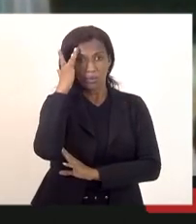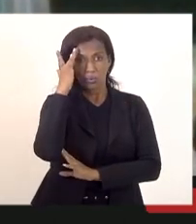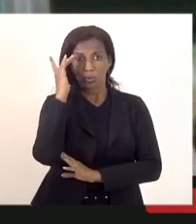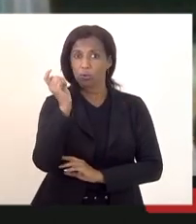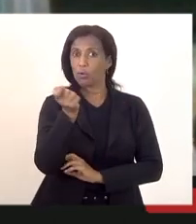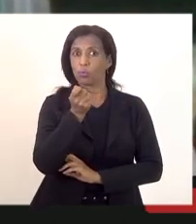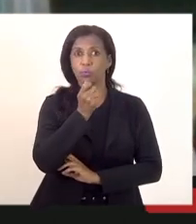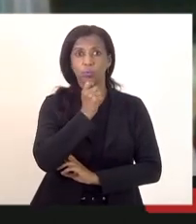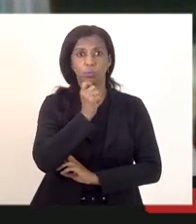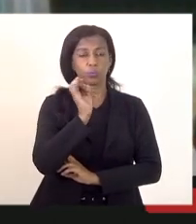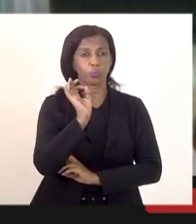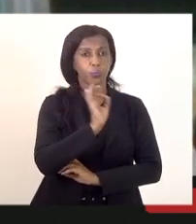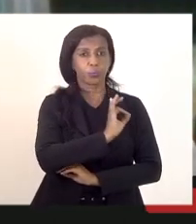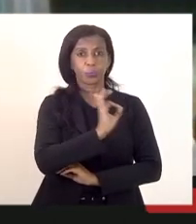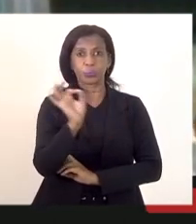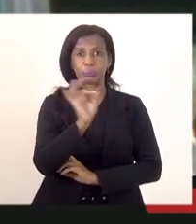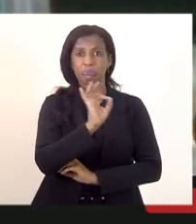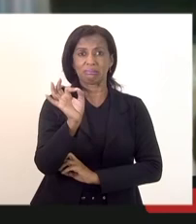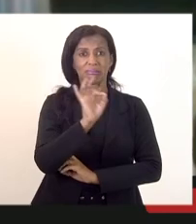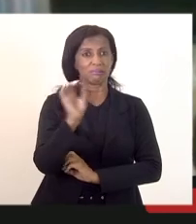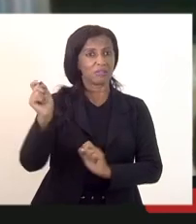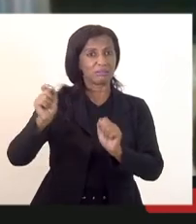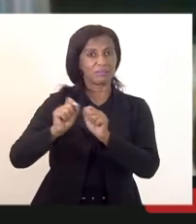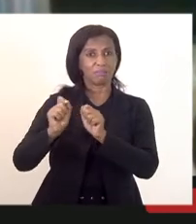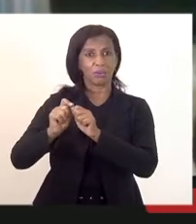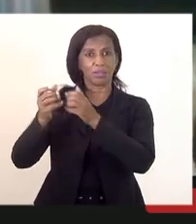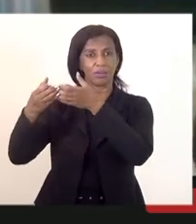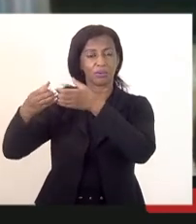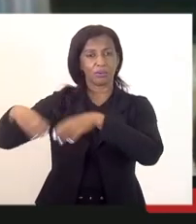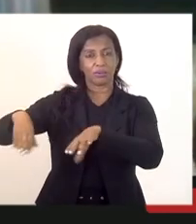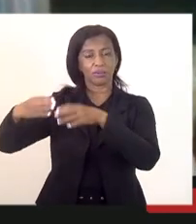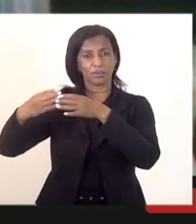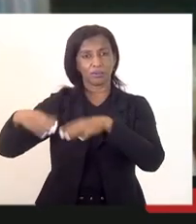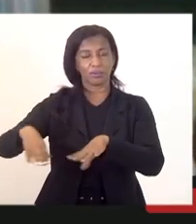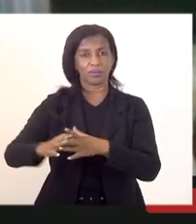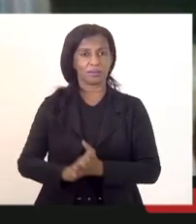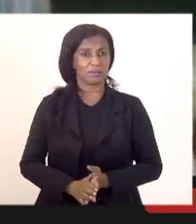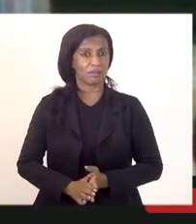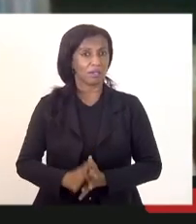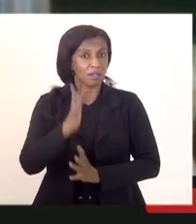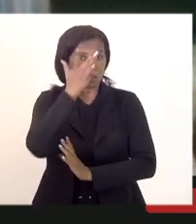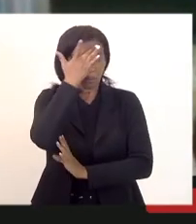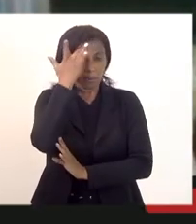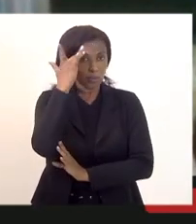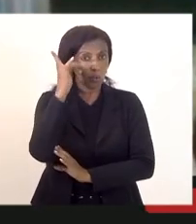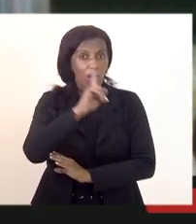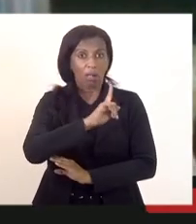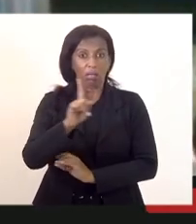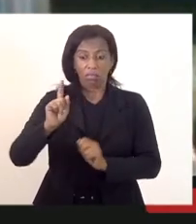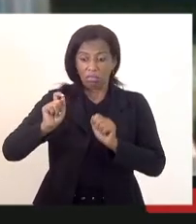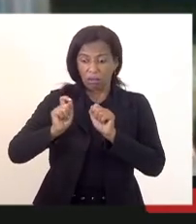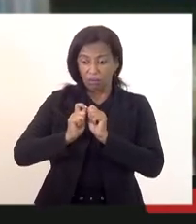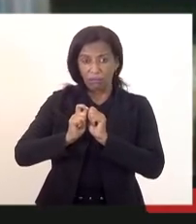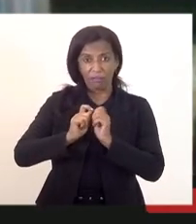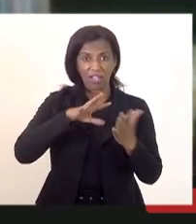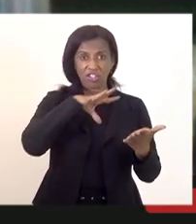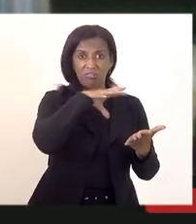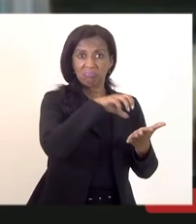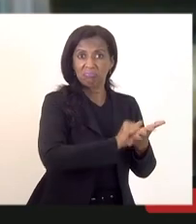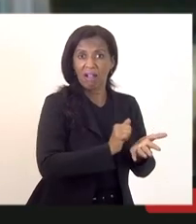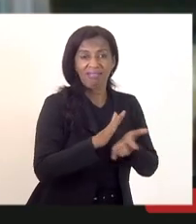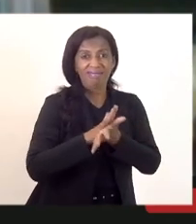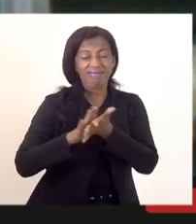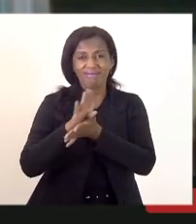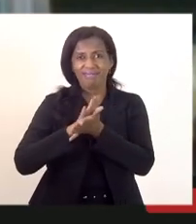nem sequer prestaram concurso que nem sequer fizeram a inscrição do concurso